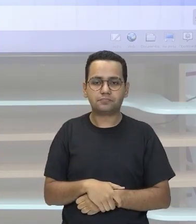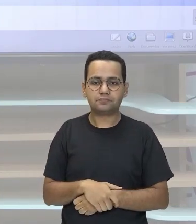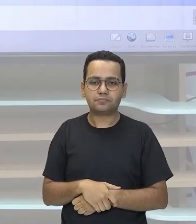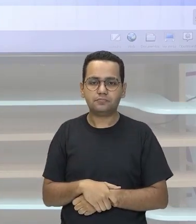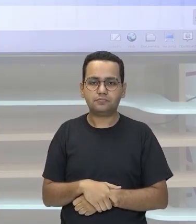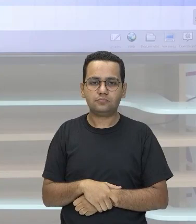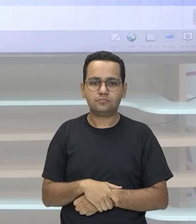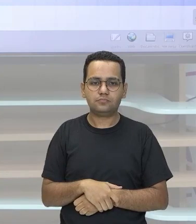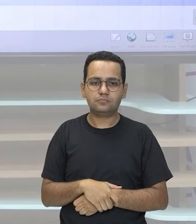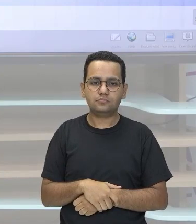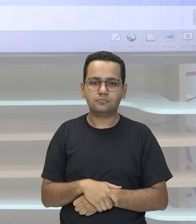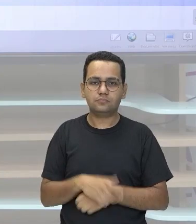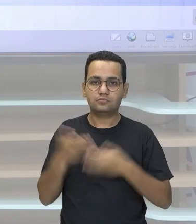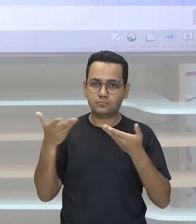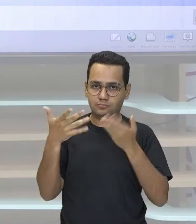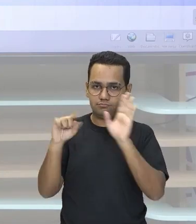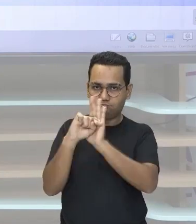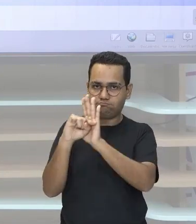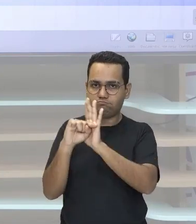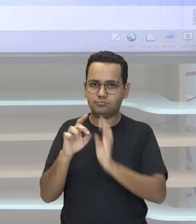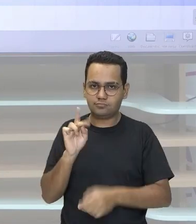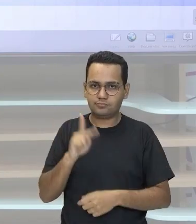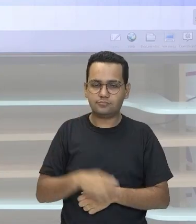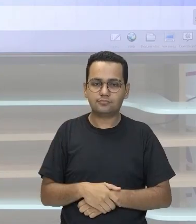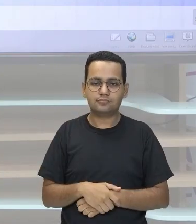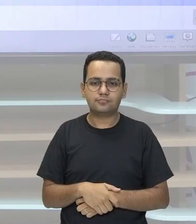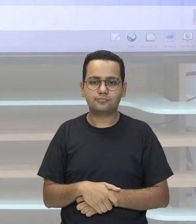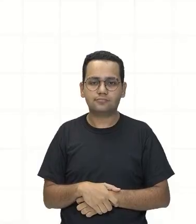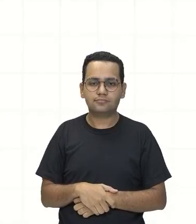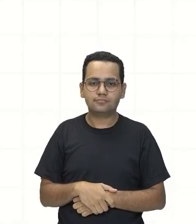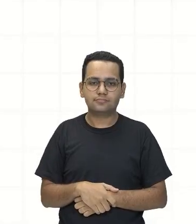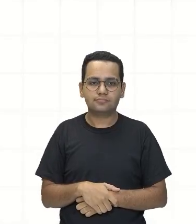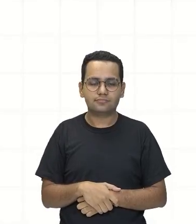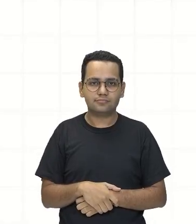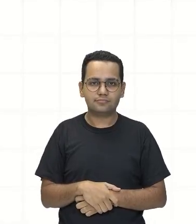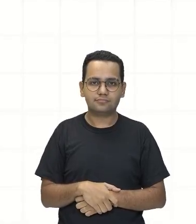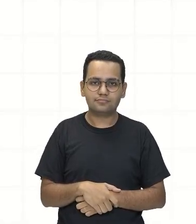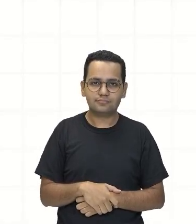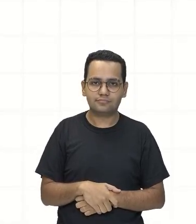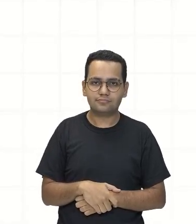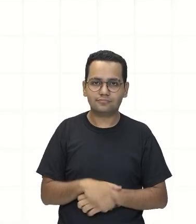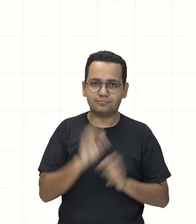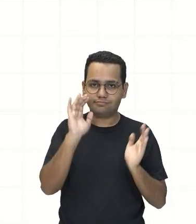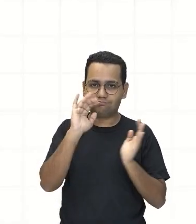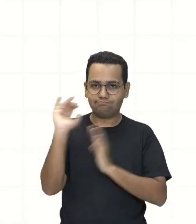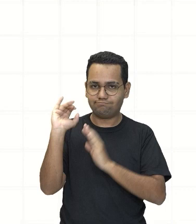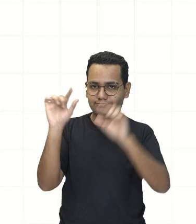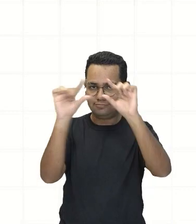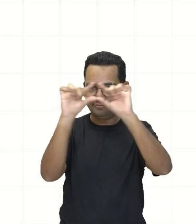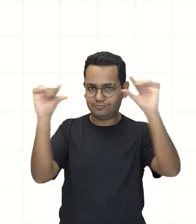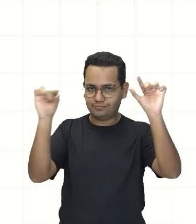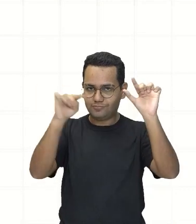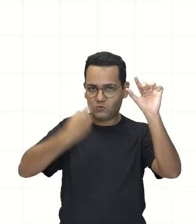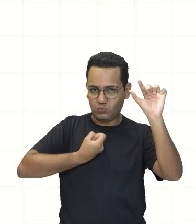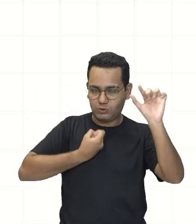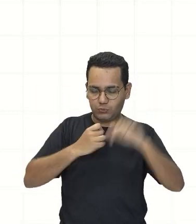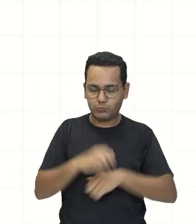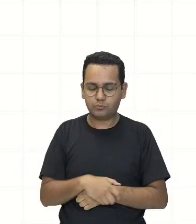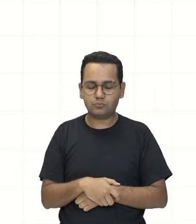diante De uma subtração Me segue Vamos continuar Então aqui nós temos Olha